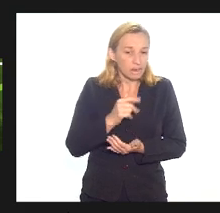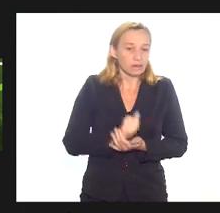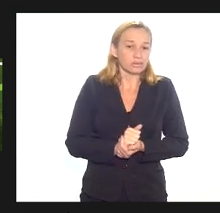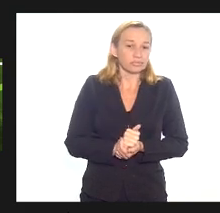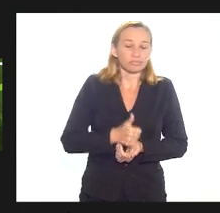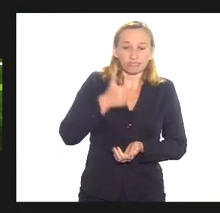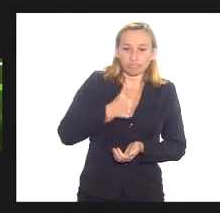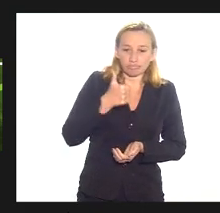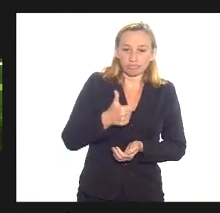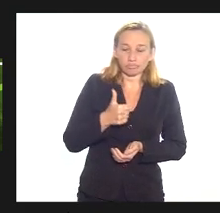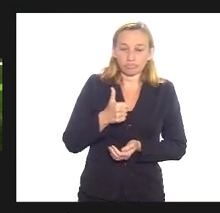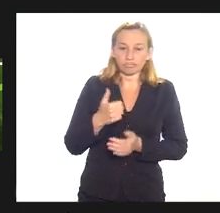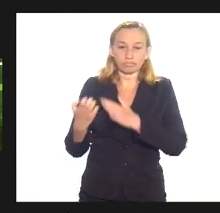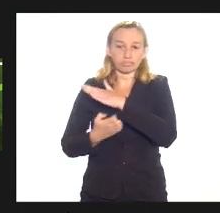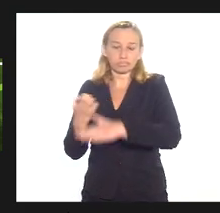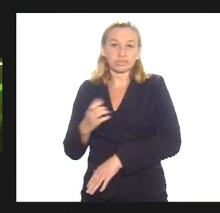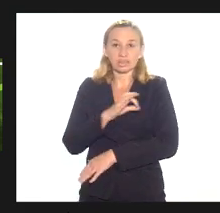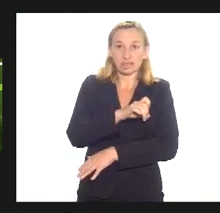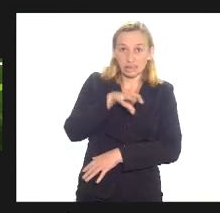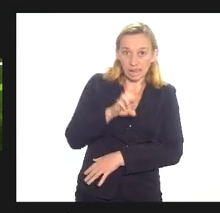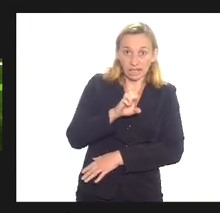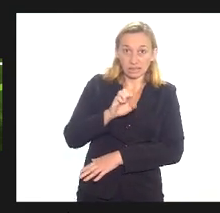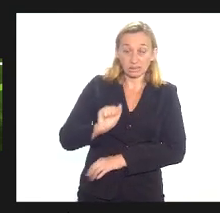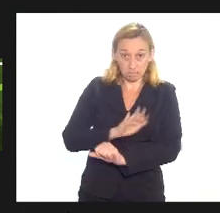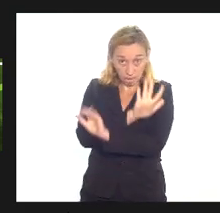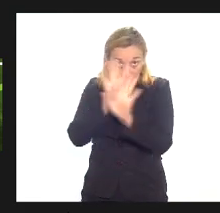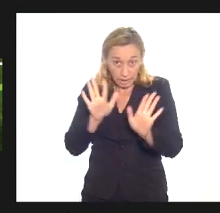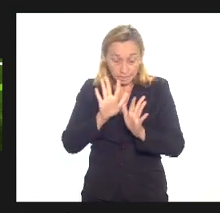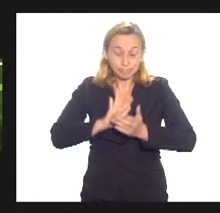questão da CEDAI sendo muito claro